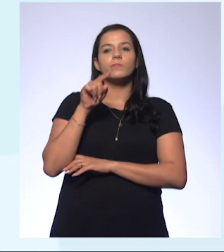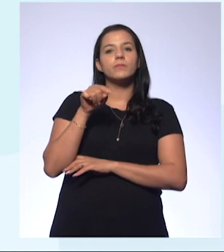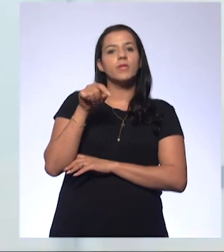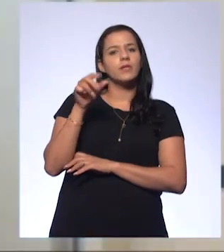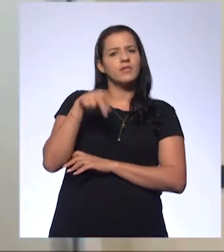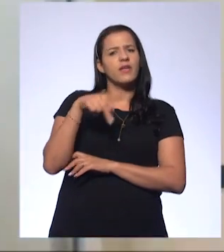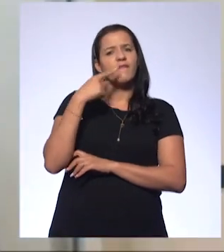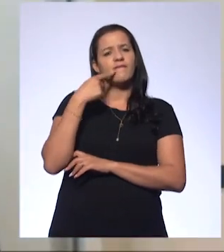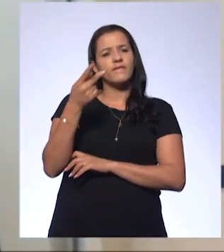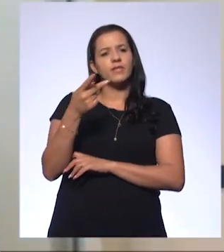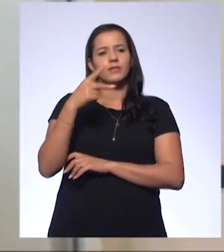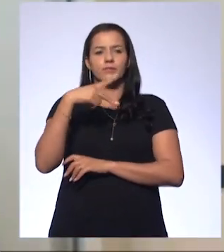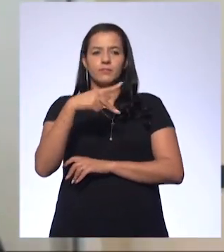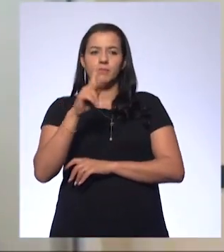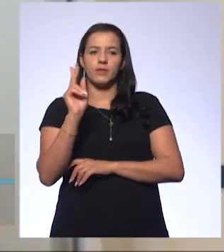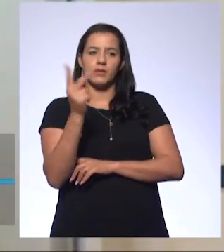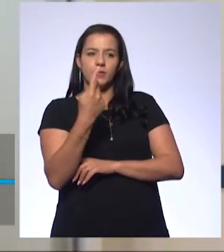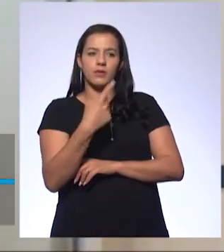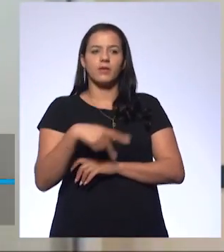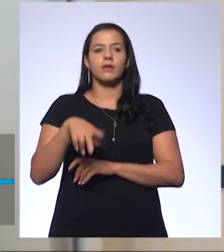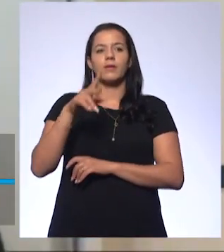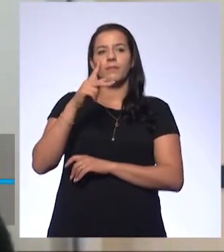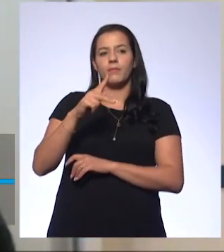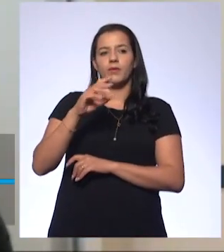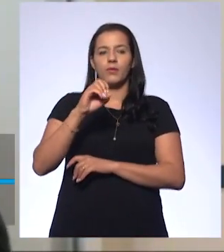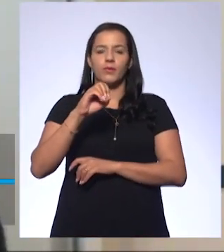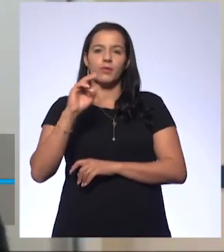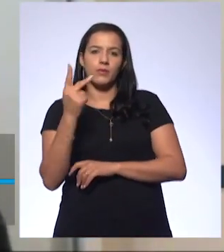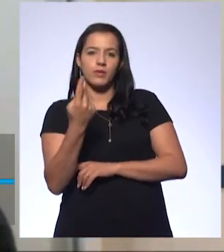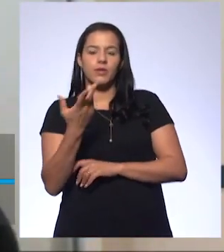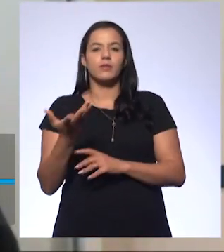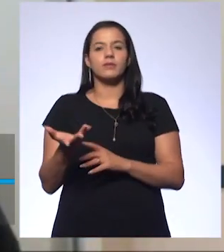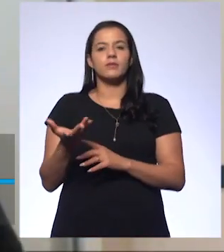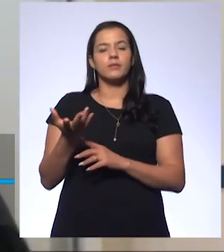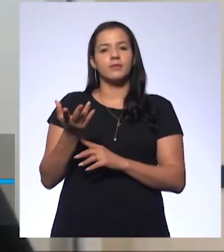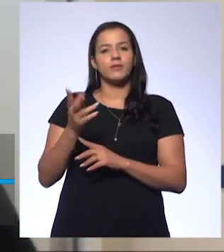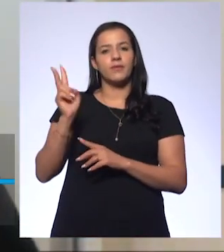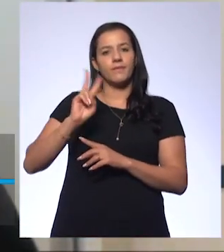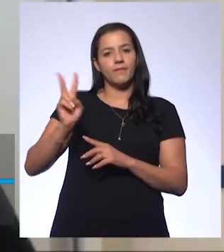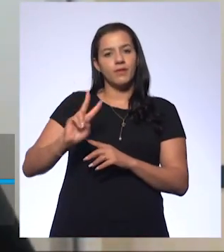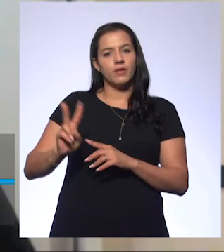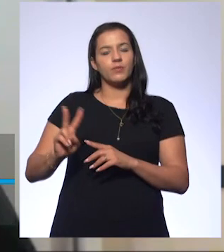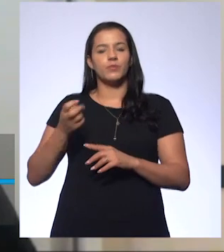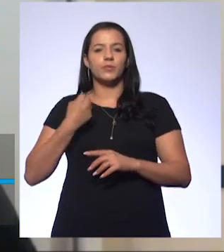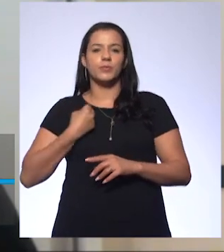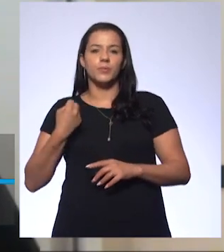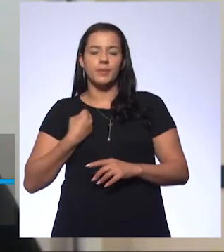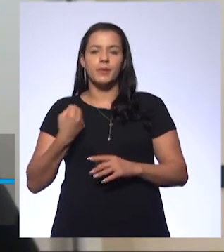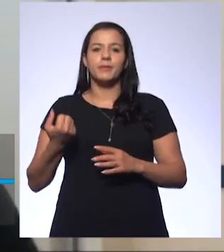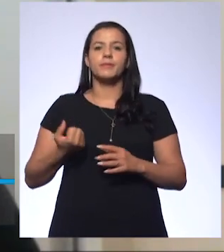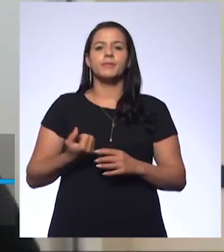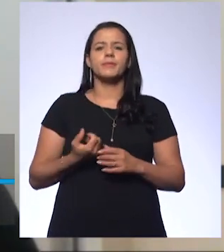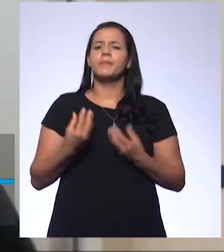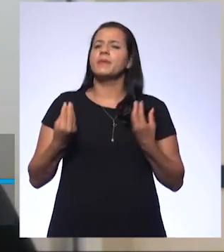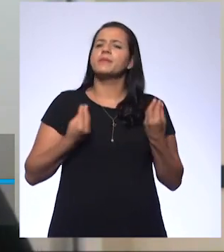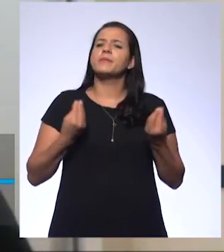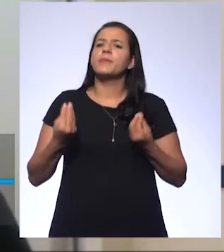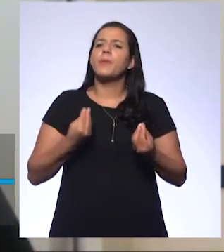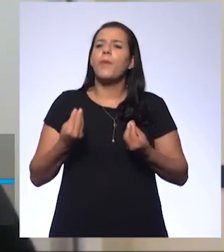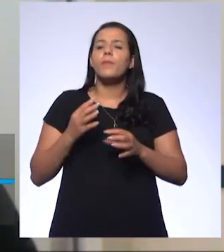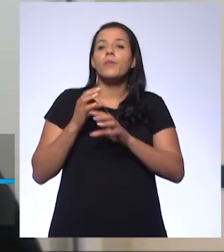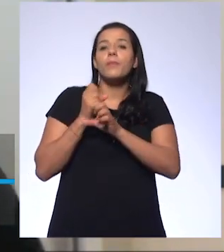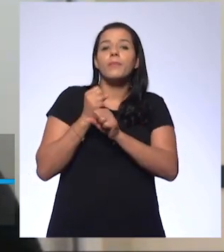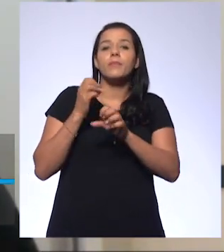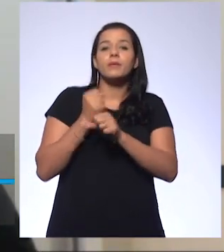você está falando de pH, está falando de pOH, valores, assim, são valores numéricos, como que a gente faz